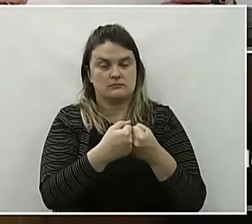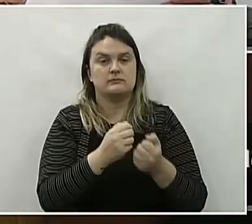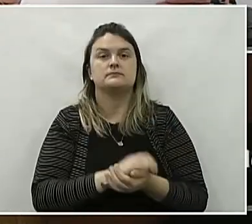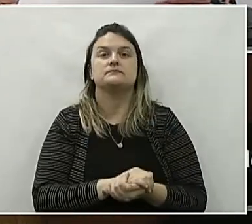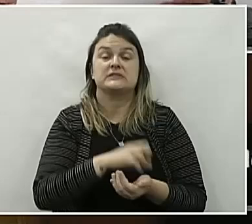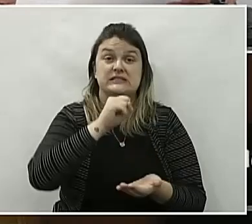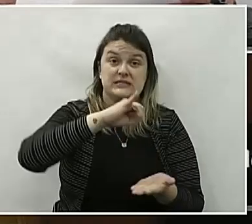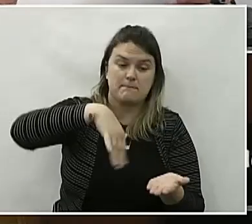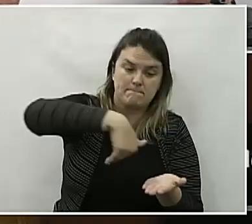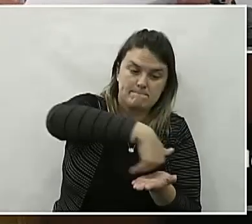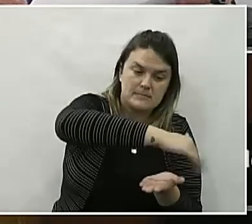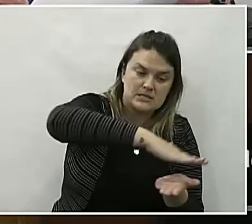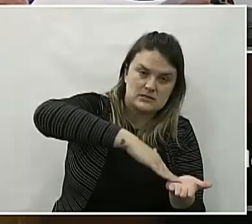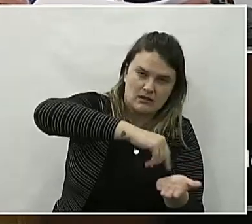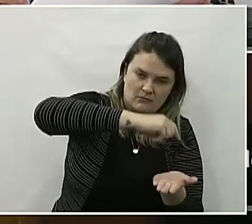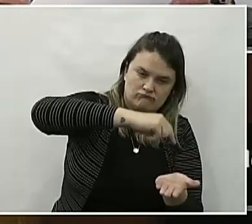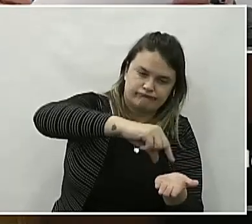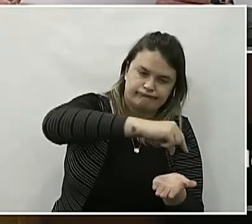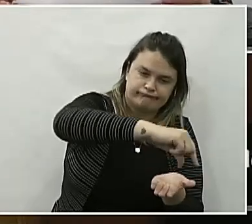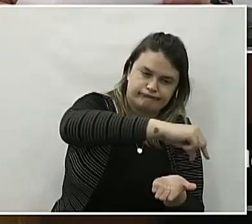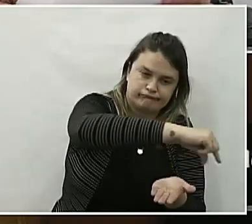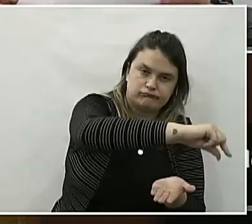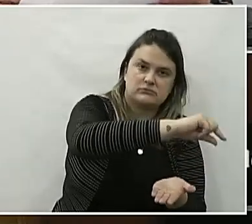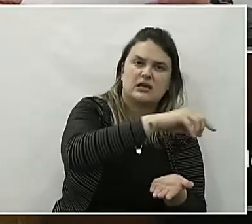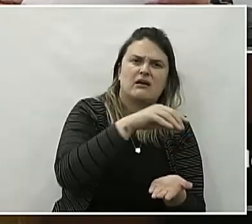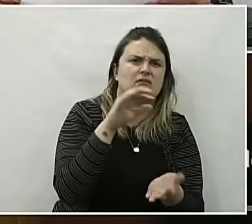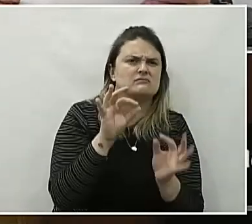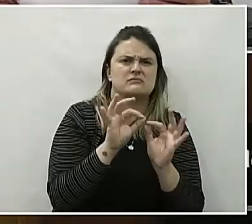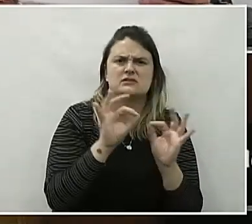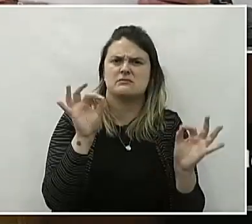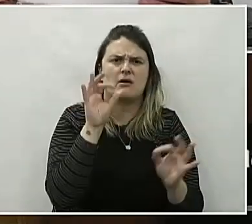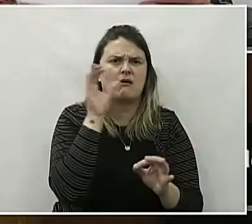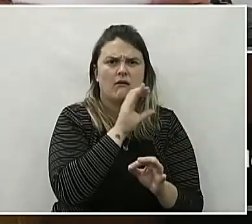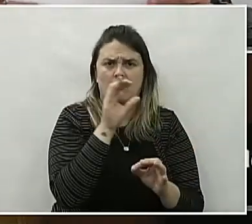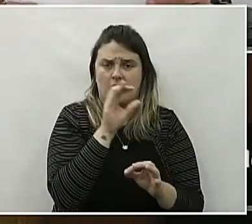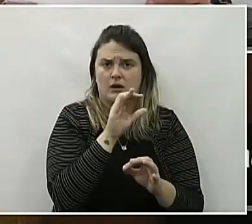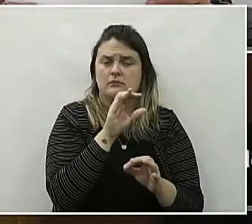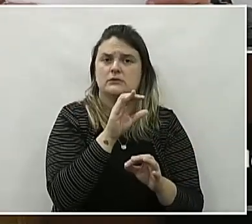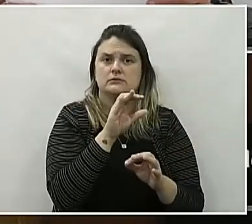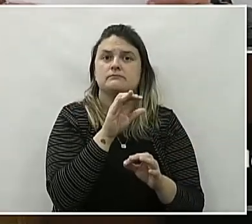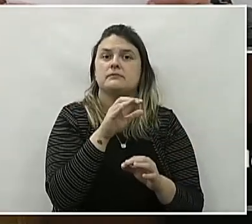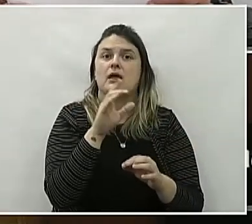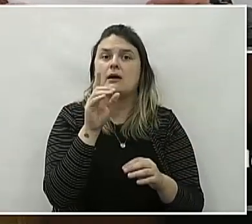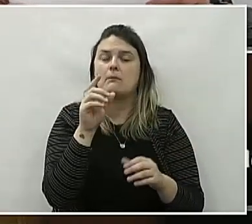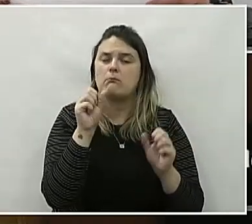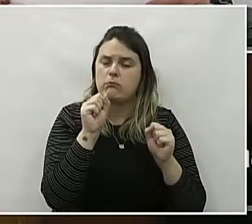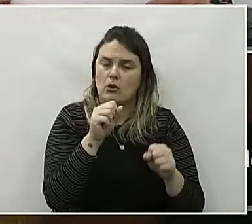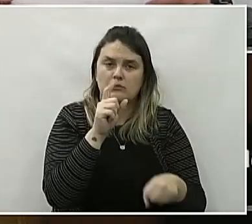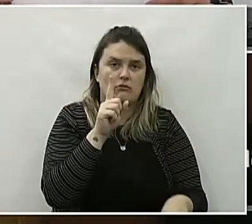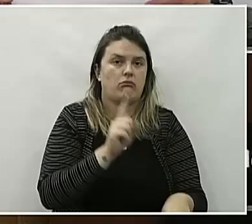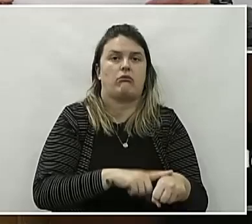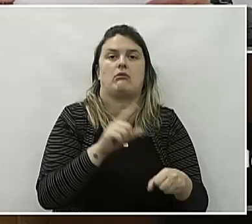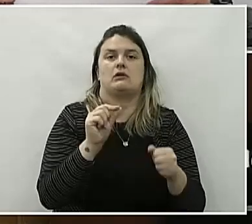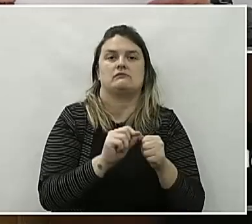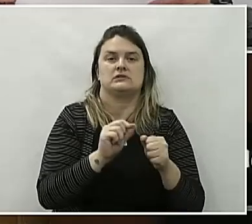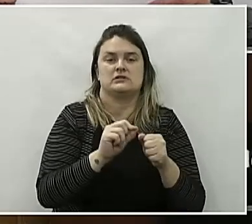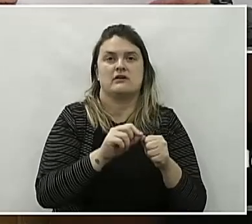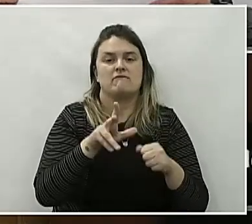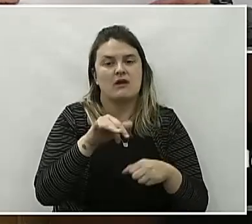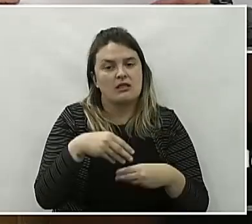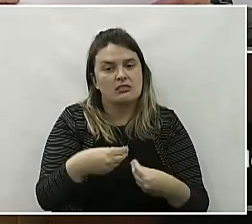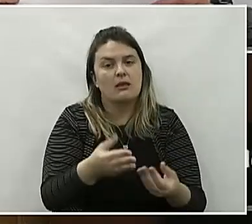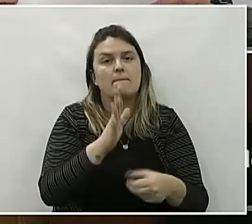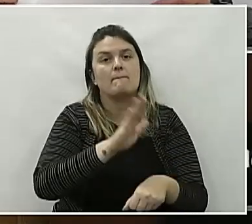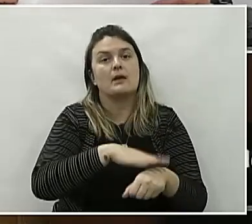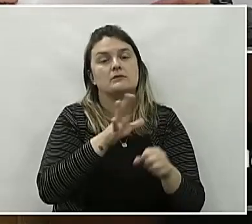pintura de uma faixa de pedestres é medida simples e de rápida execução e pode ser implementada de imediato, trazendo mais segurança